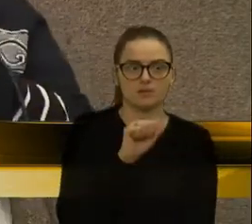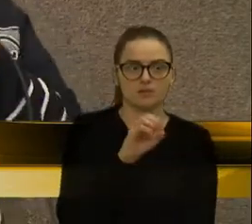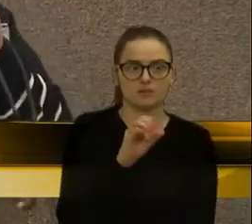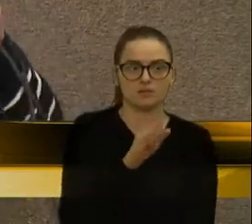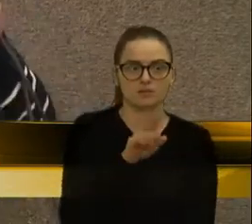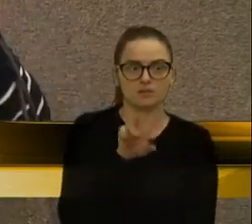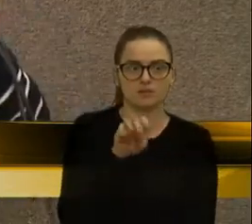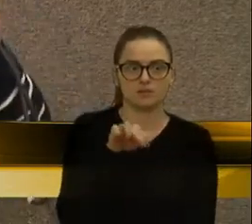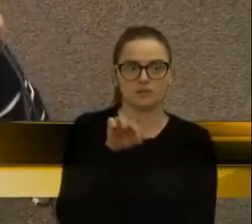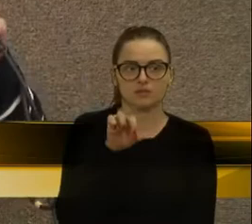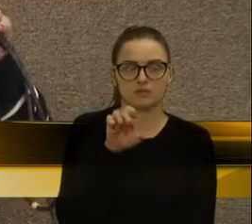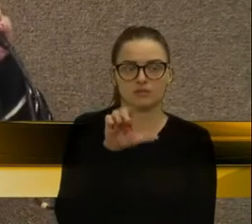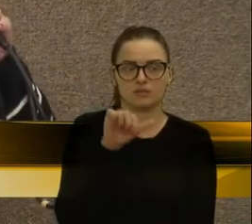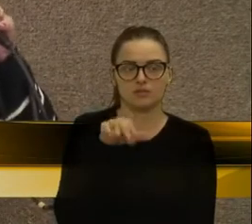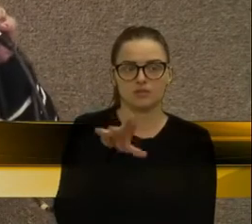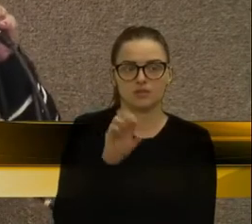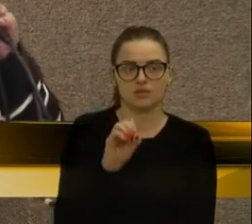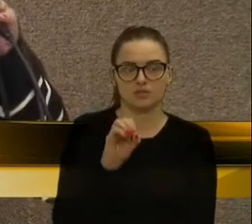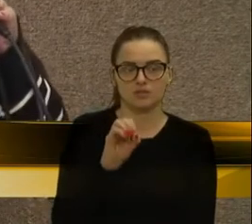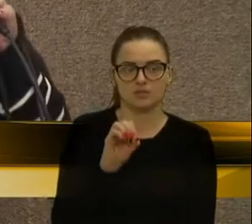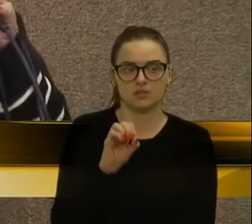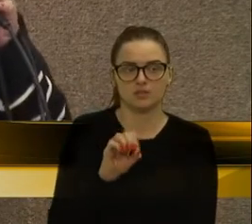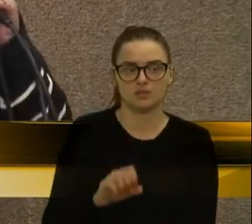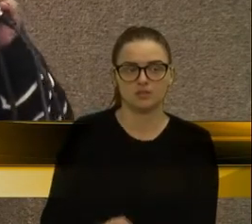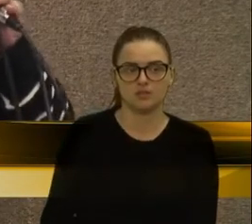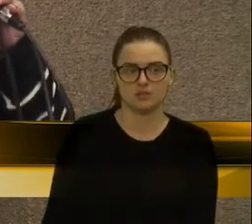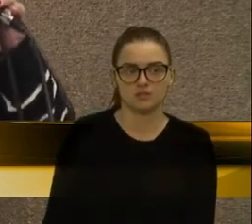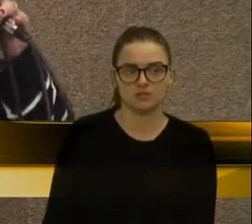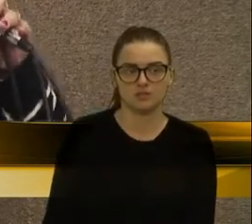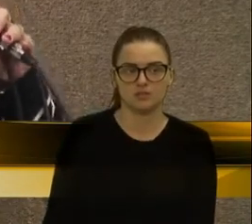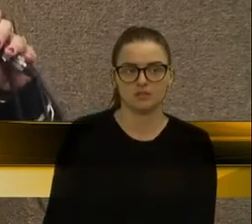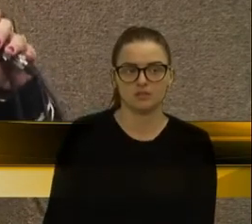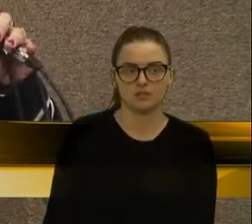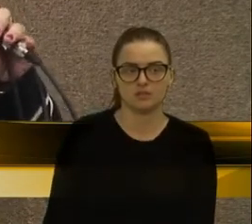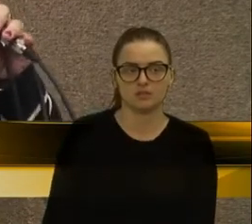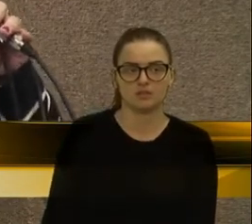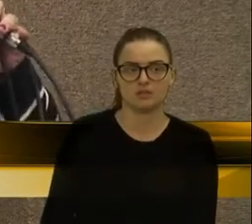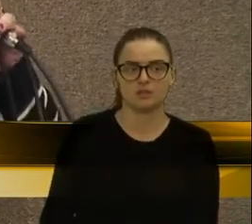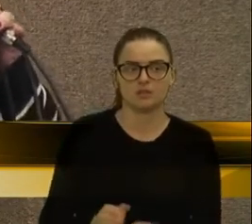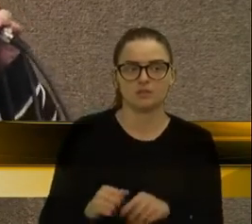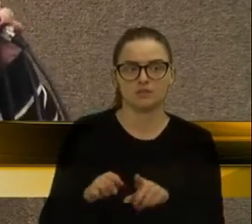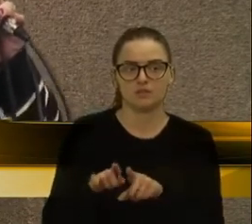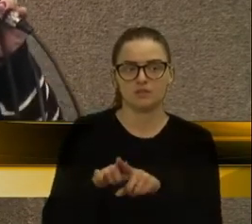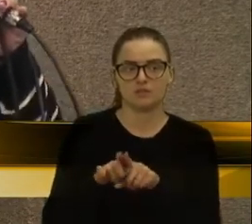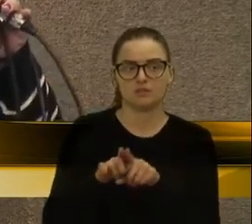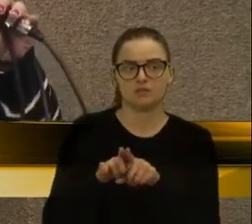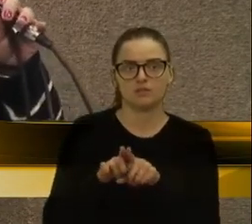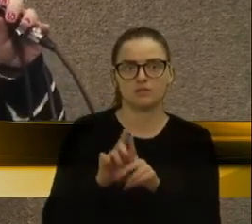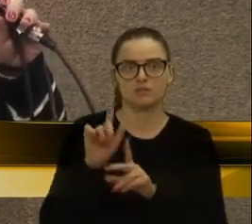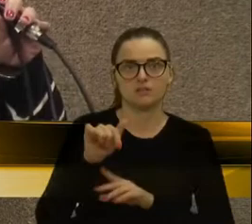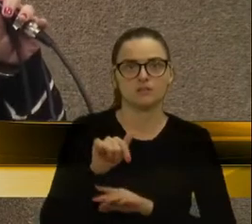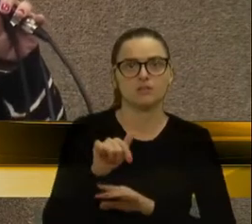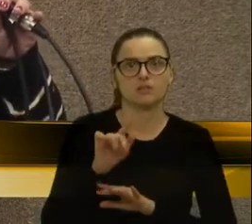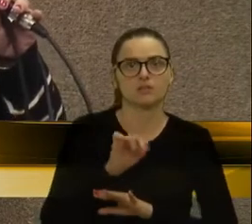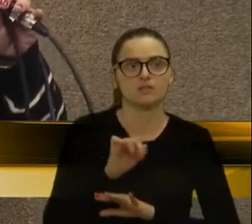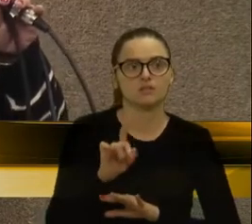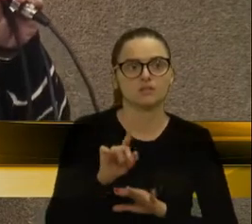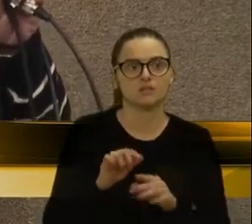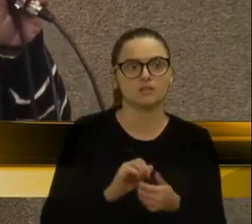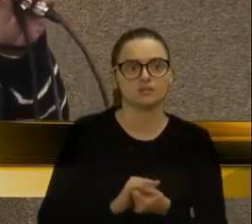onde a prefeitura não liberou para que o empresário pudesse fazer o conserto.